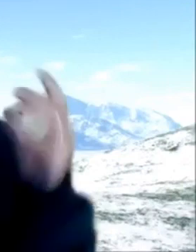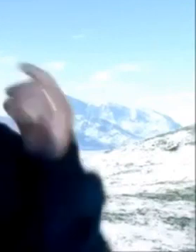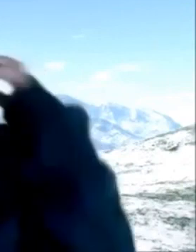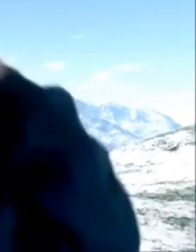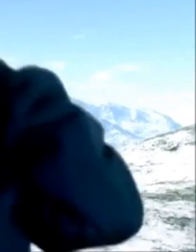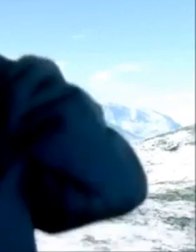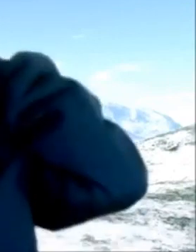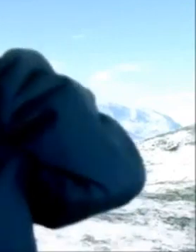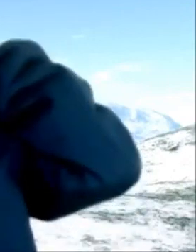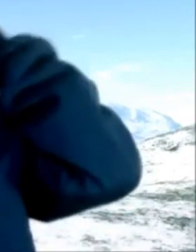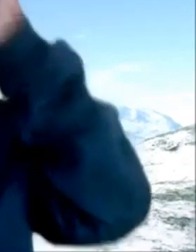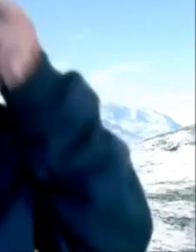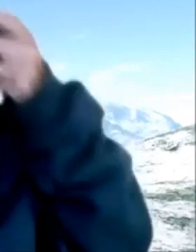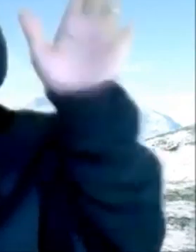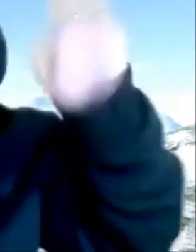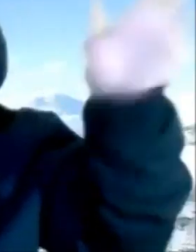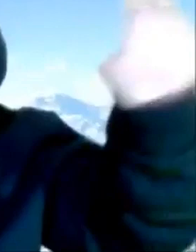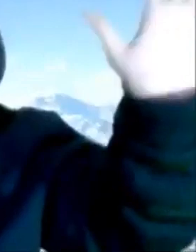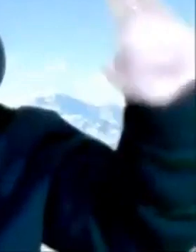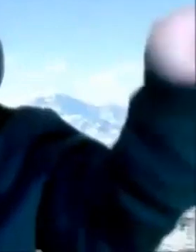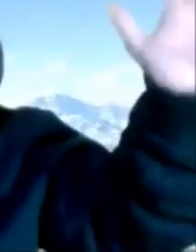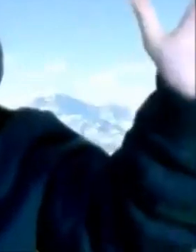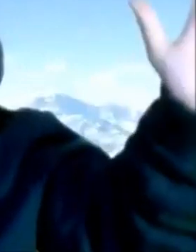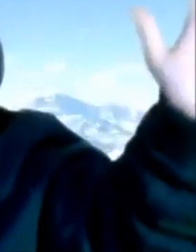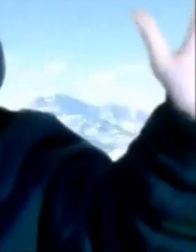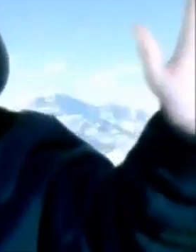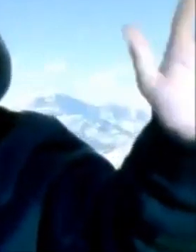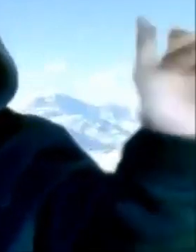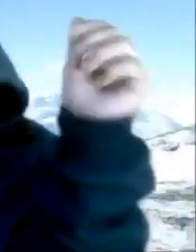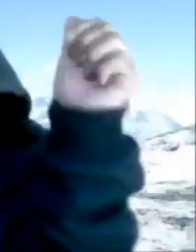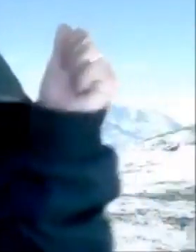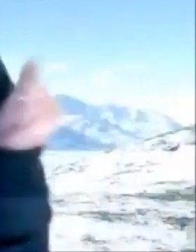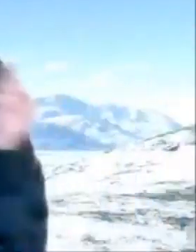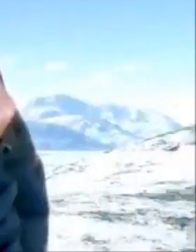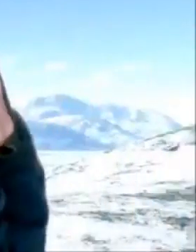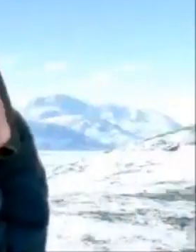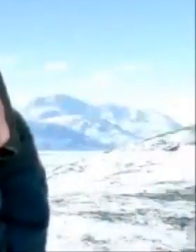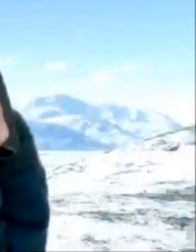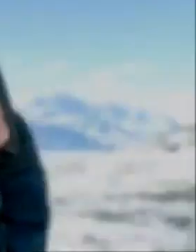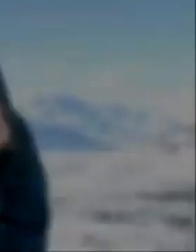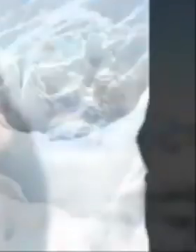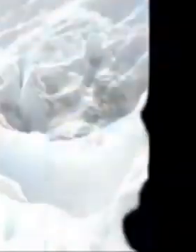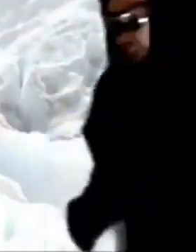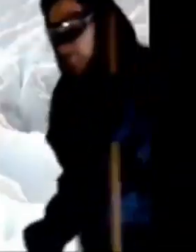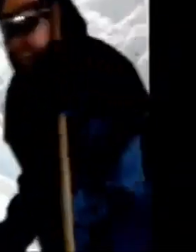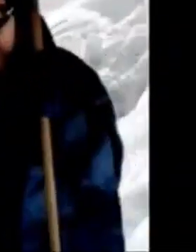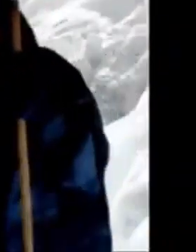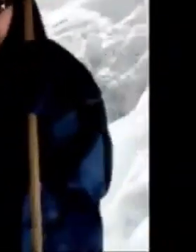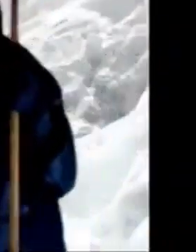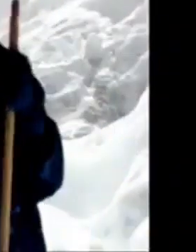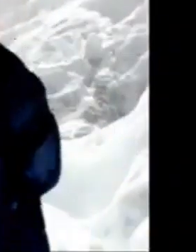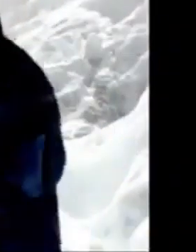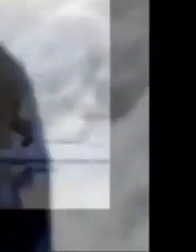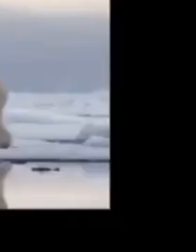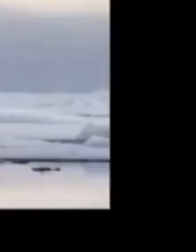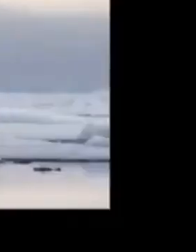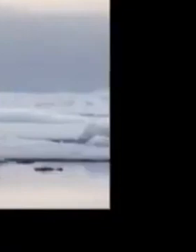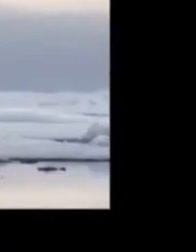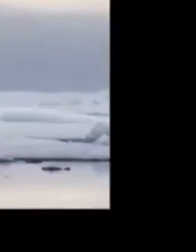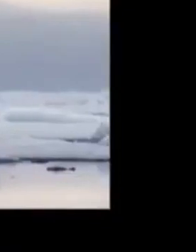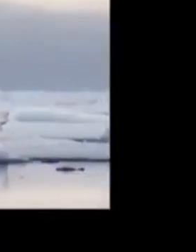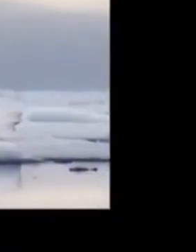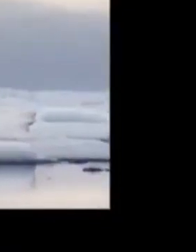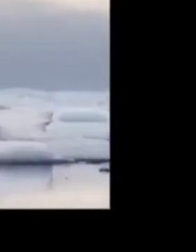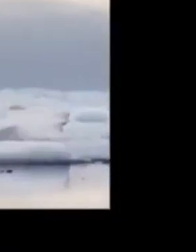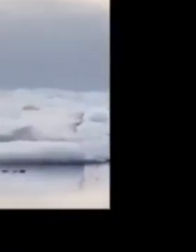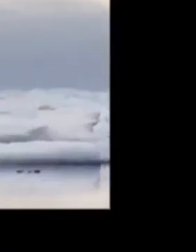fria que nem eu até mais pessoal tchau tchau tchau tchau